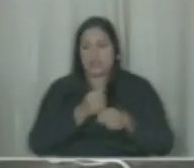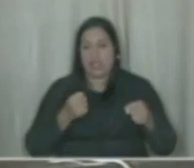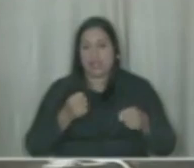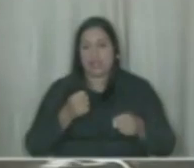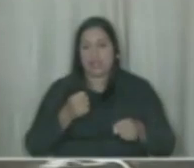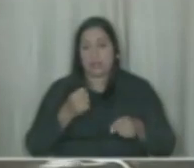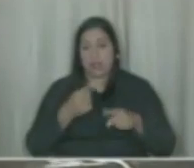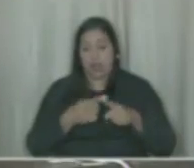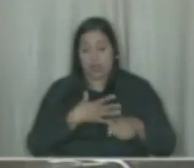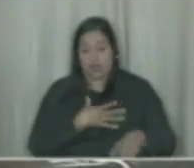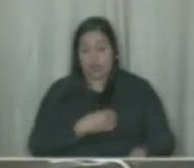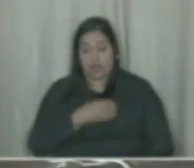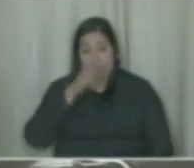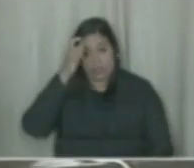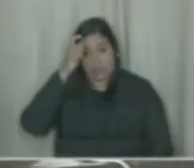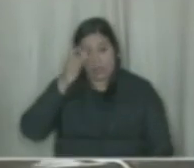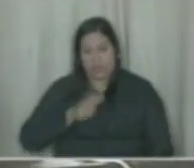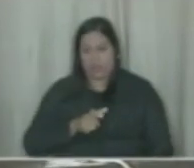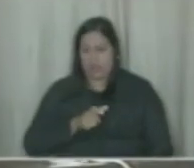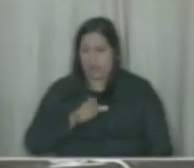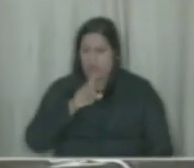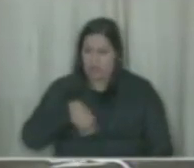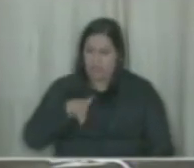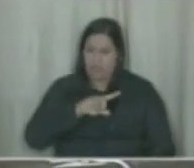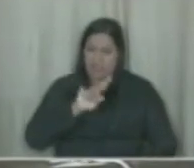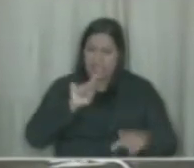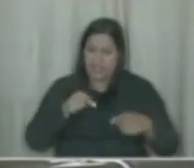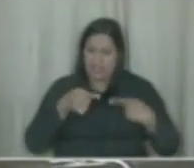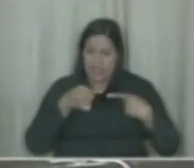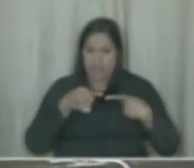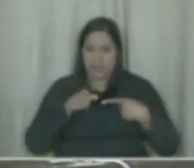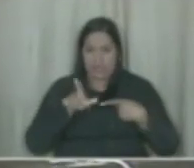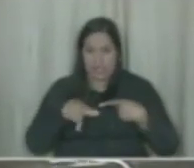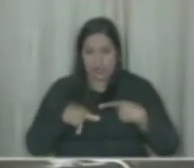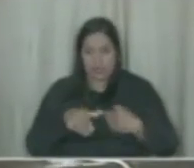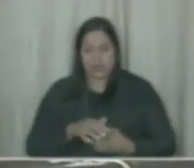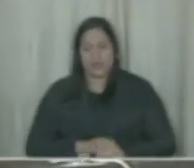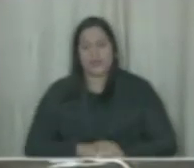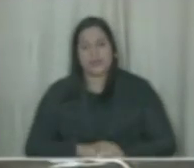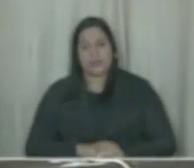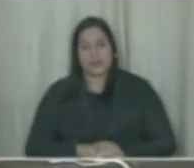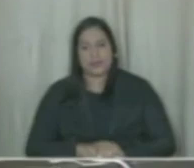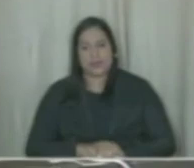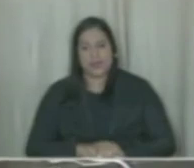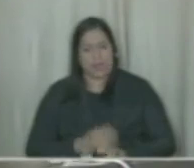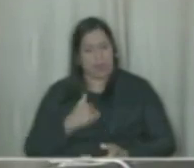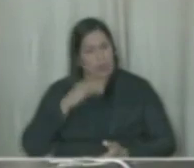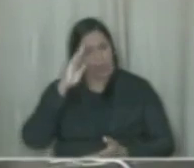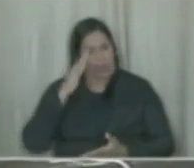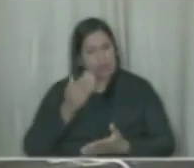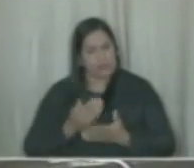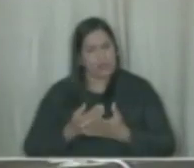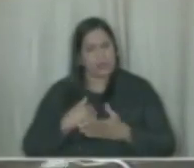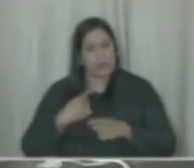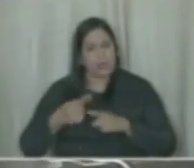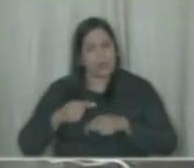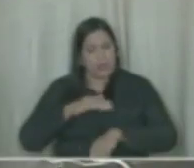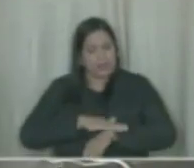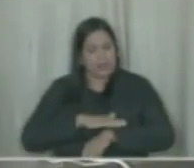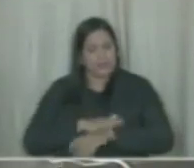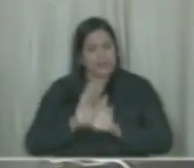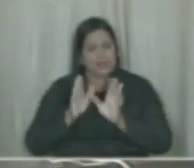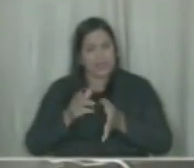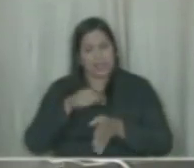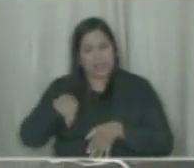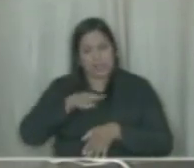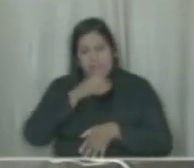possível que alguém defenda uma atitude como essa. Não é possível que tanto tempo depois, essas